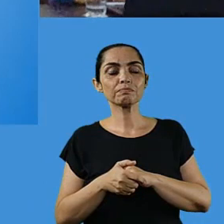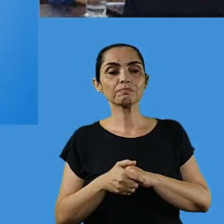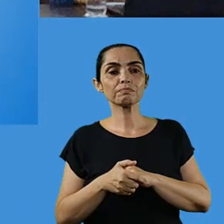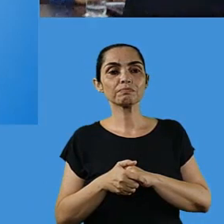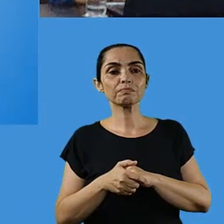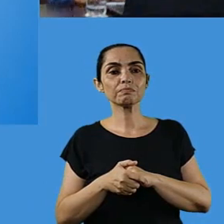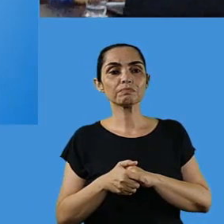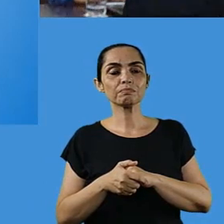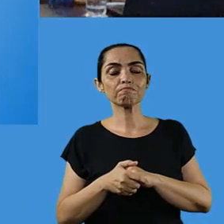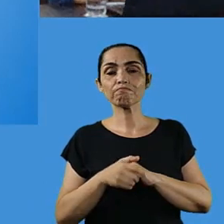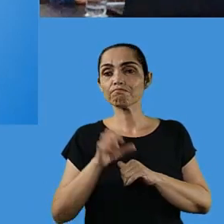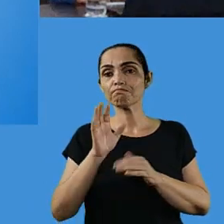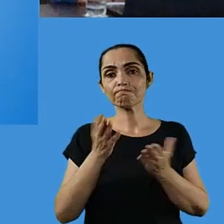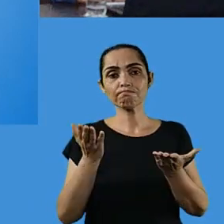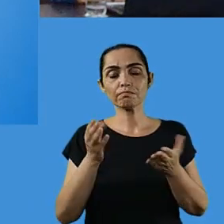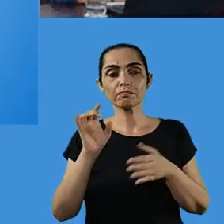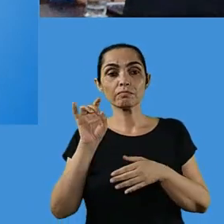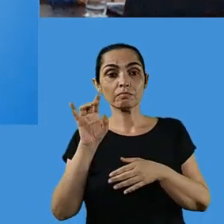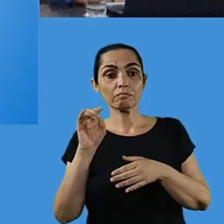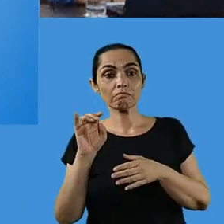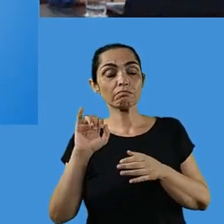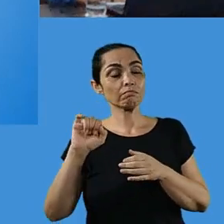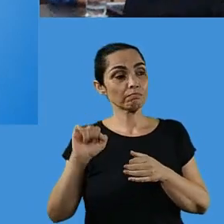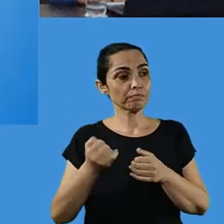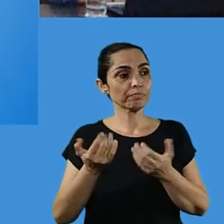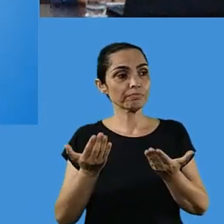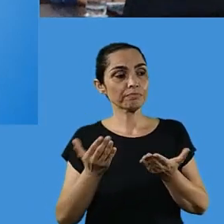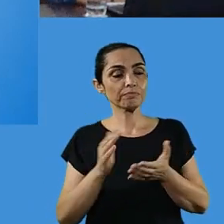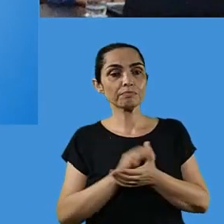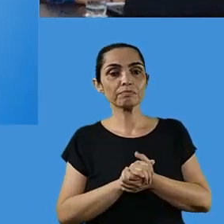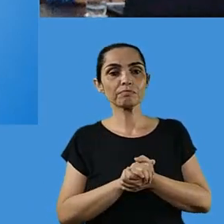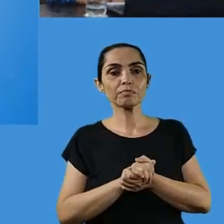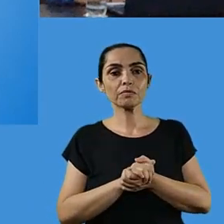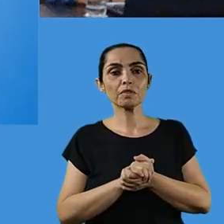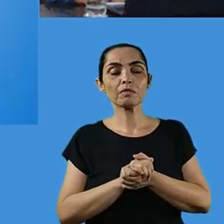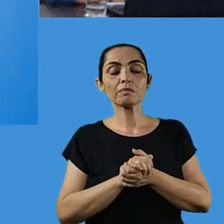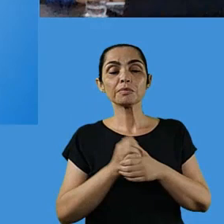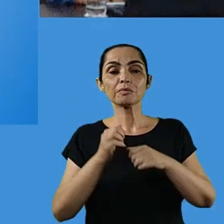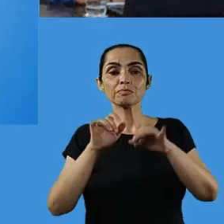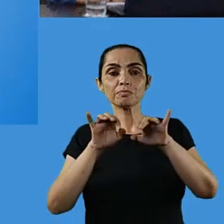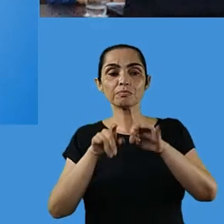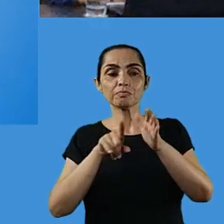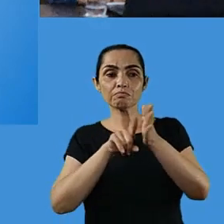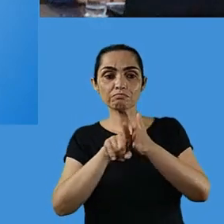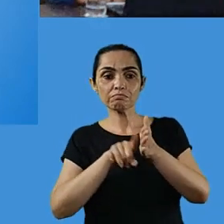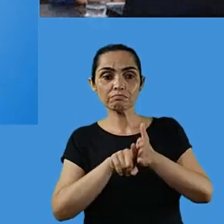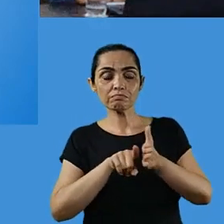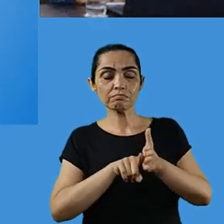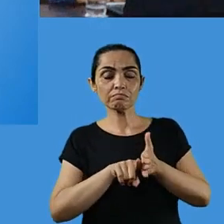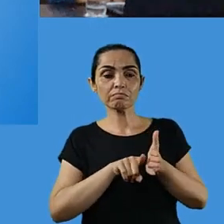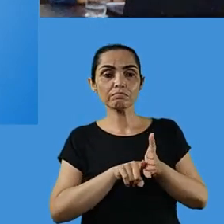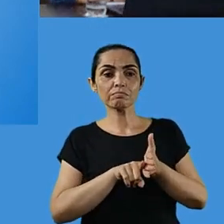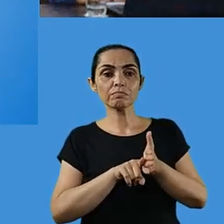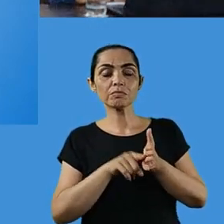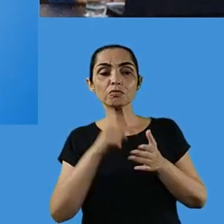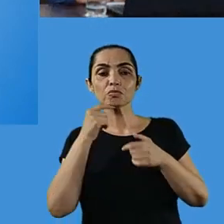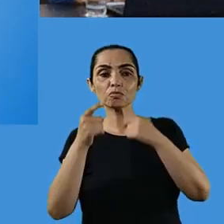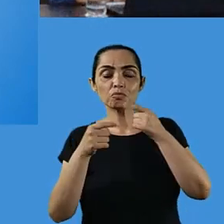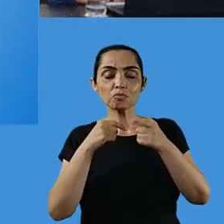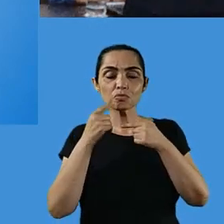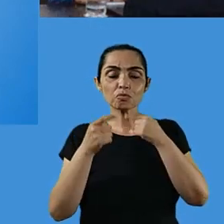é isso, vocês podem aproveitar o chat, como a professora Ocione já falou, para tirar